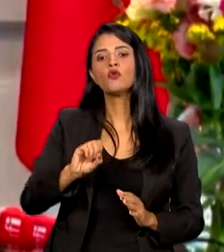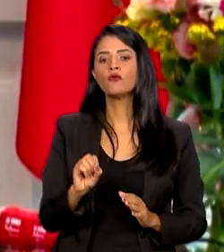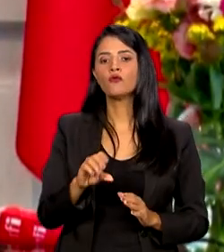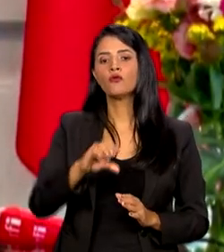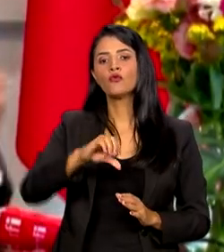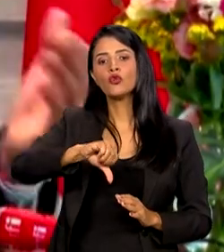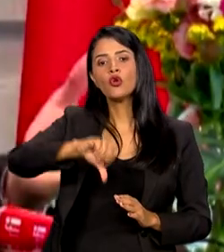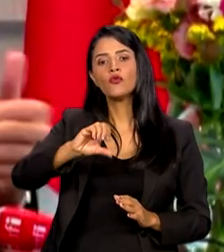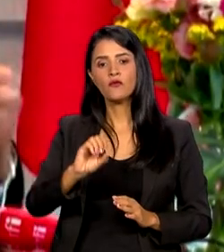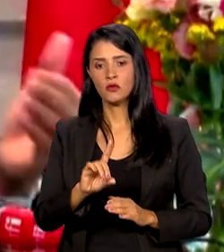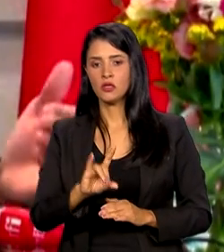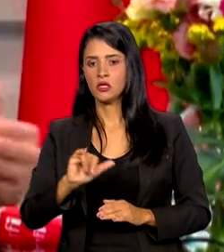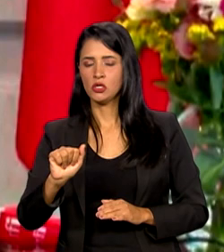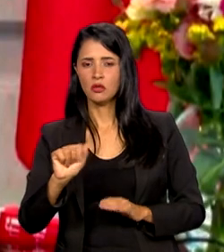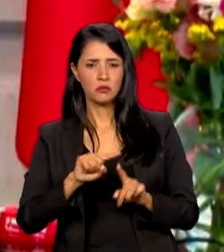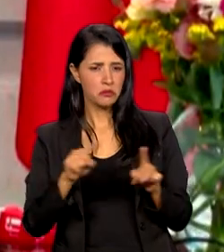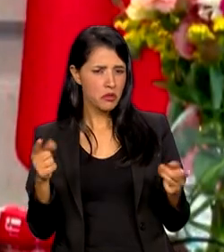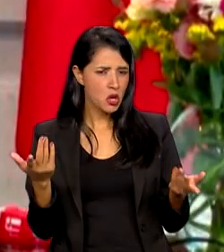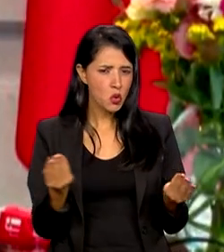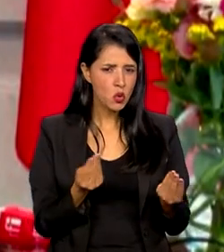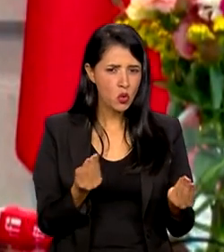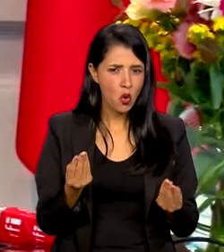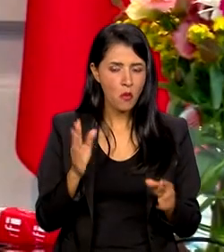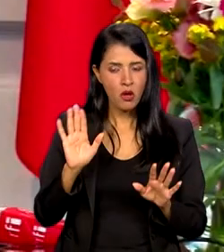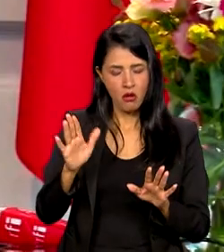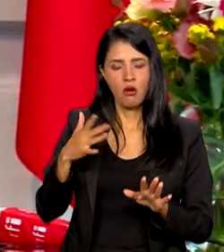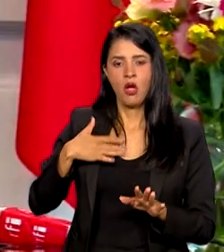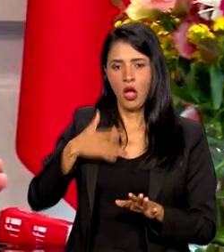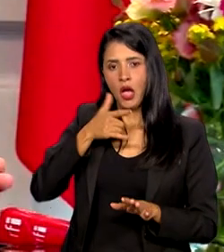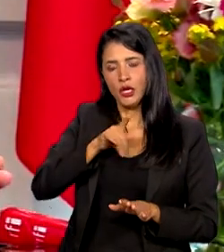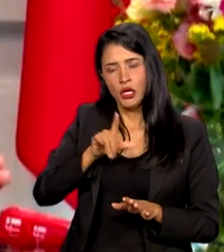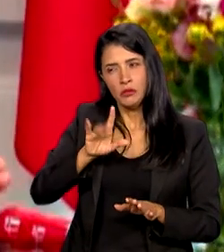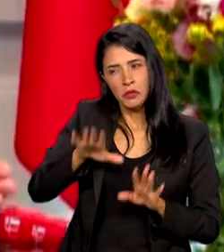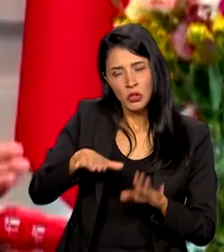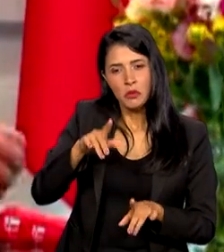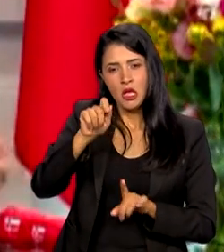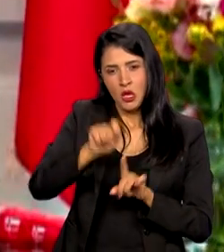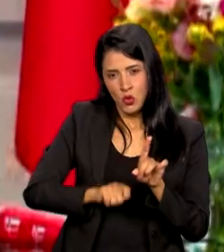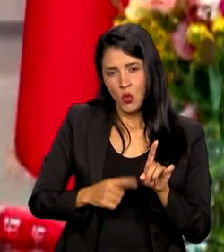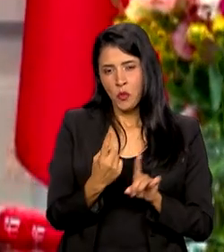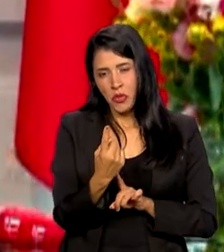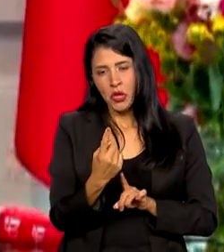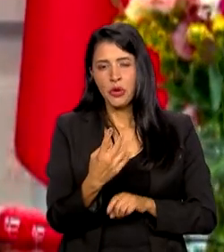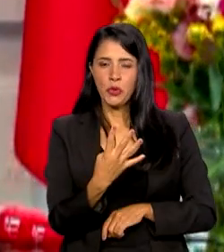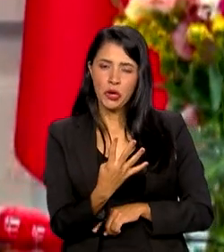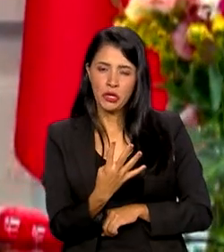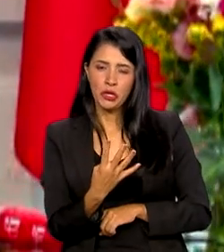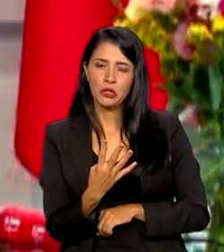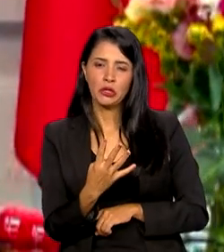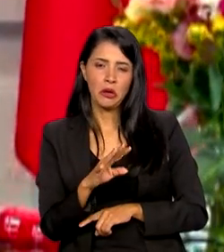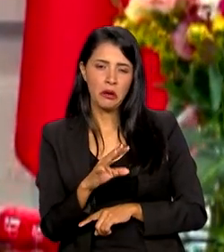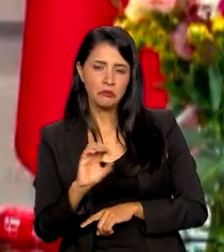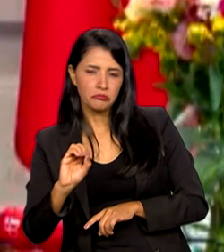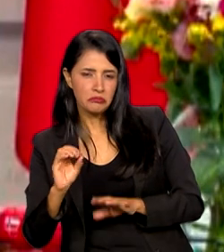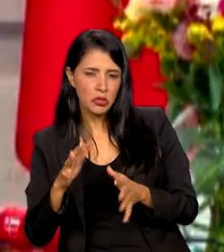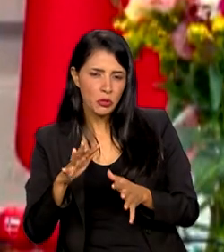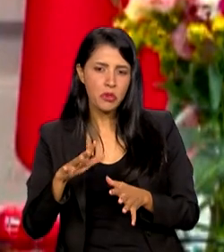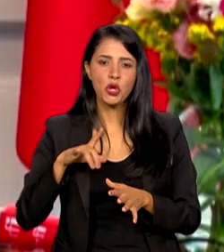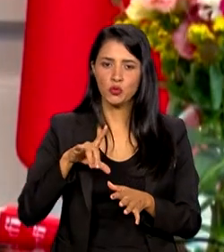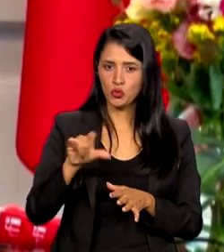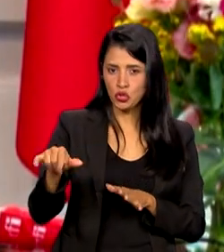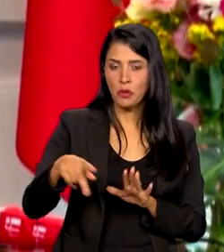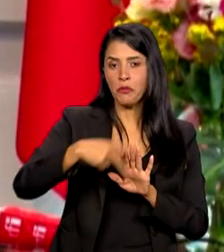Bom, nós estamos praticamente com um mês, 40 e poucos dias da